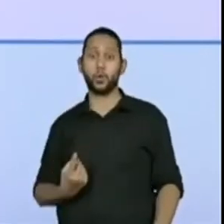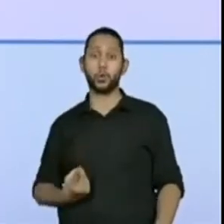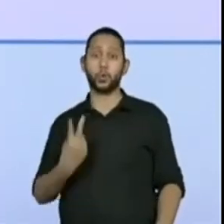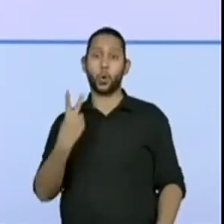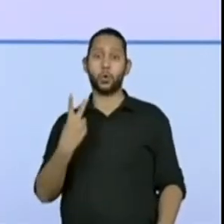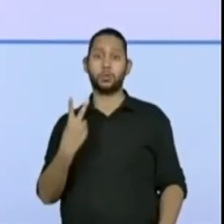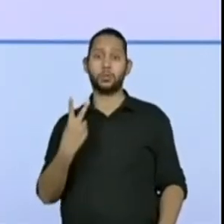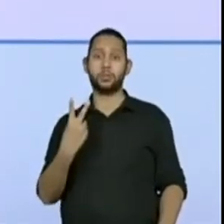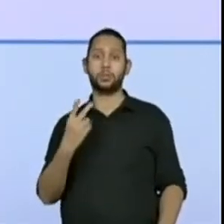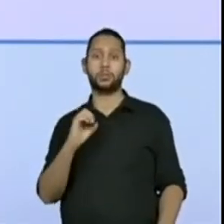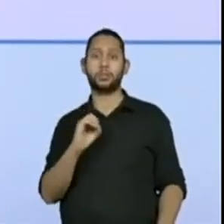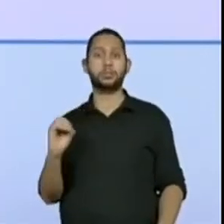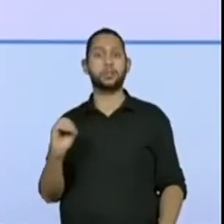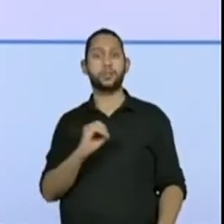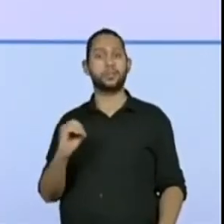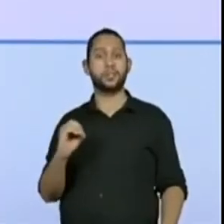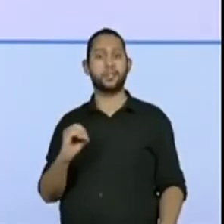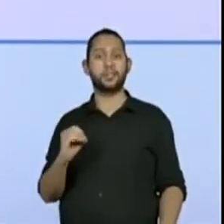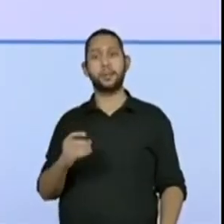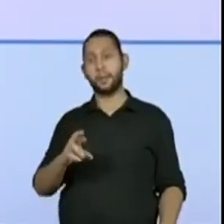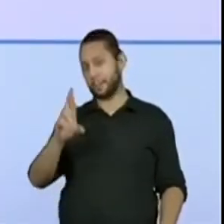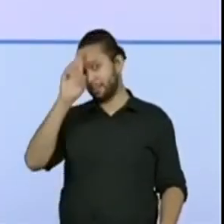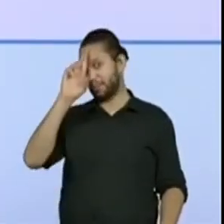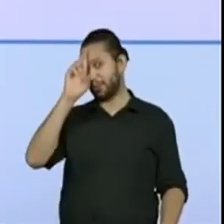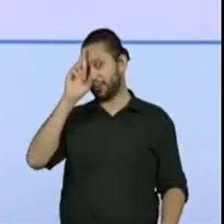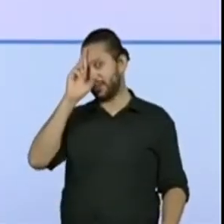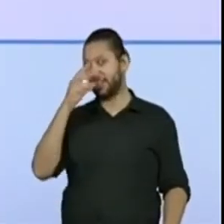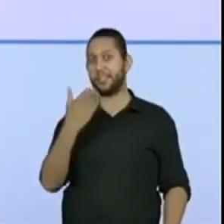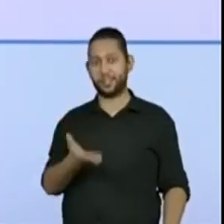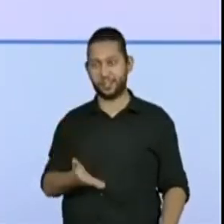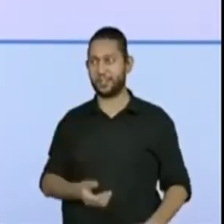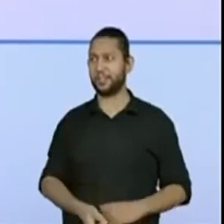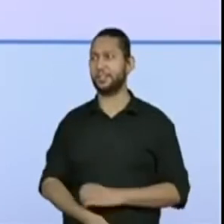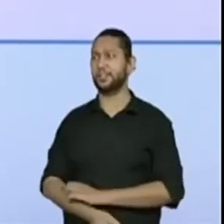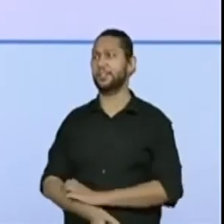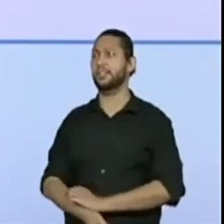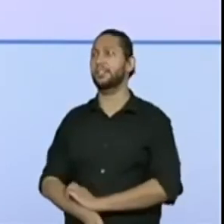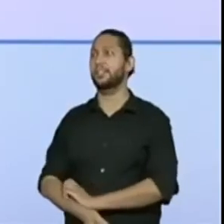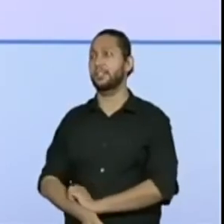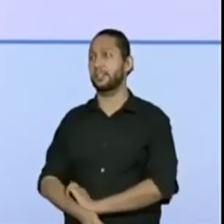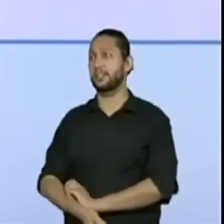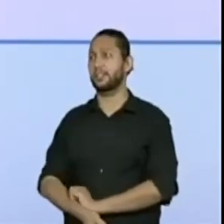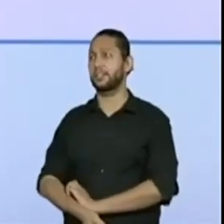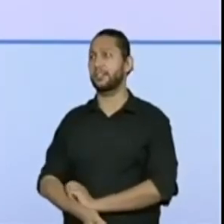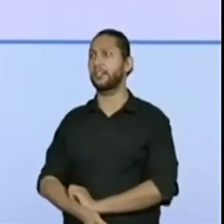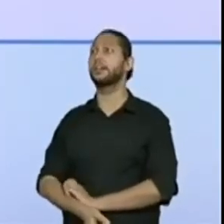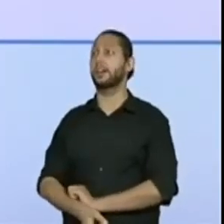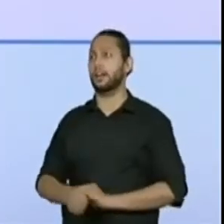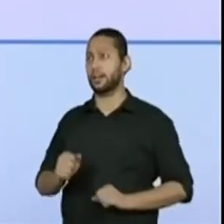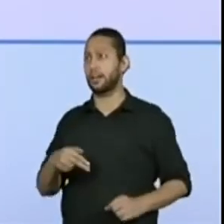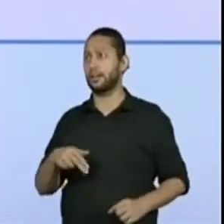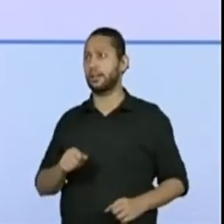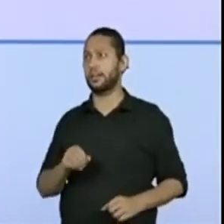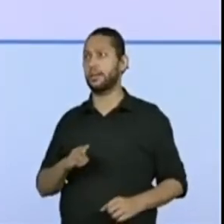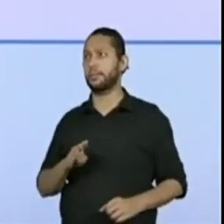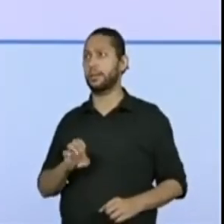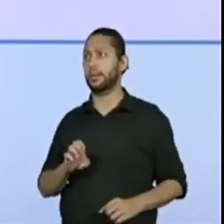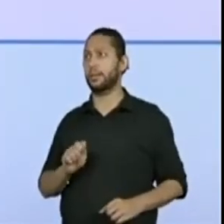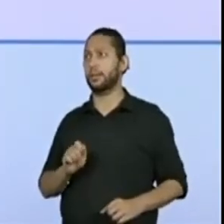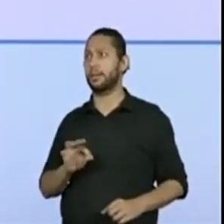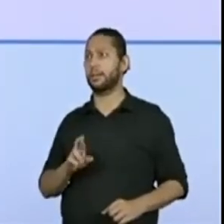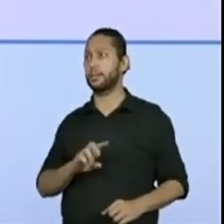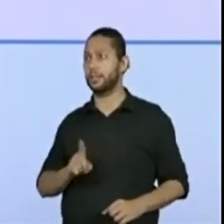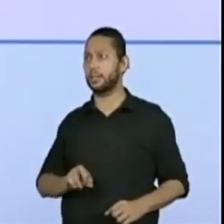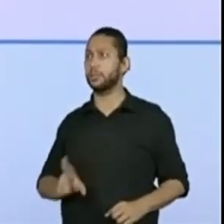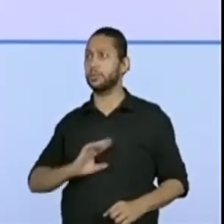Seriam as 12 horas, seria o meio-dia. Isso mesmo. A professora Ana Paula disse que Ana Beatriz respondeu corretamente. E a galera da